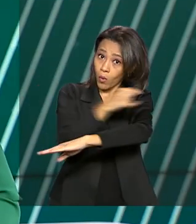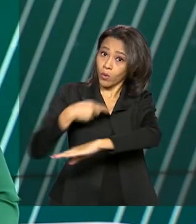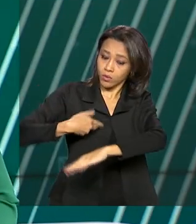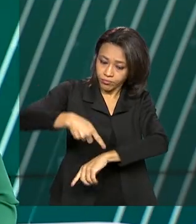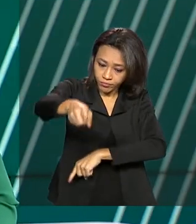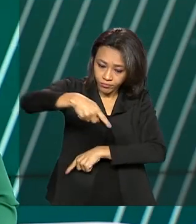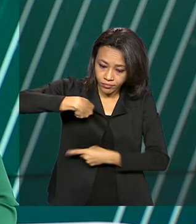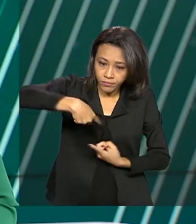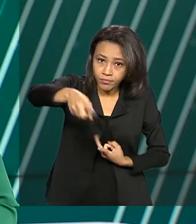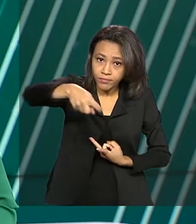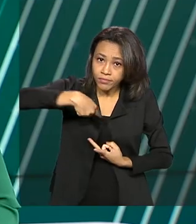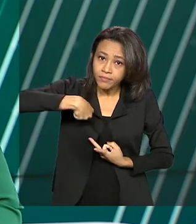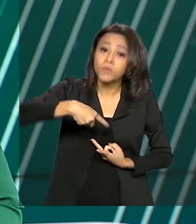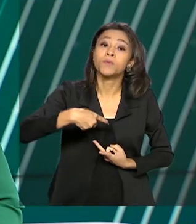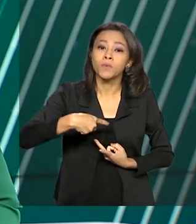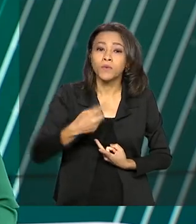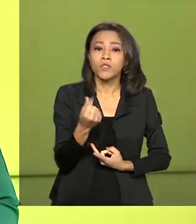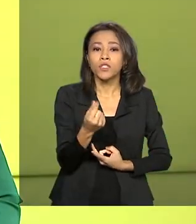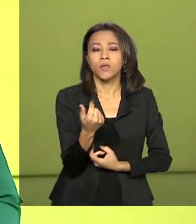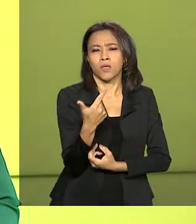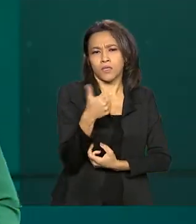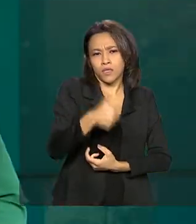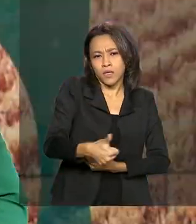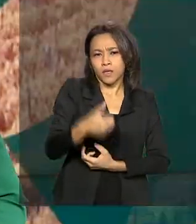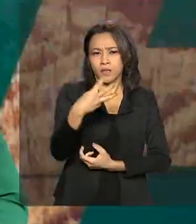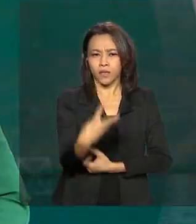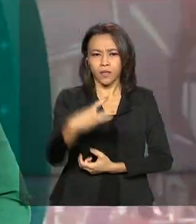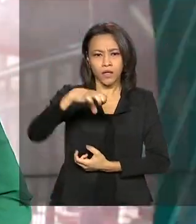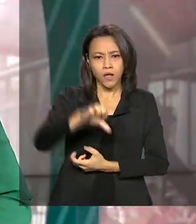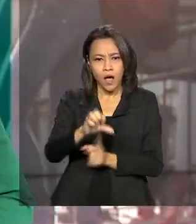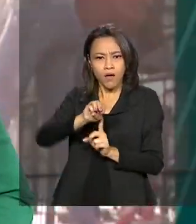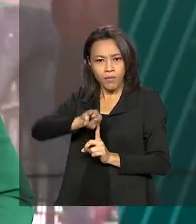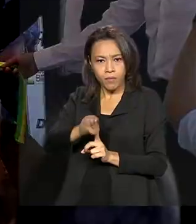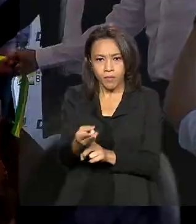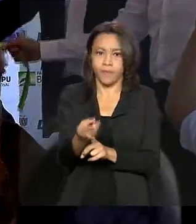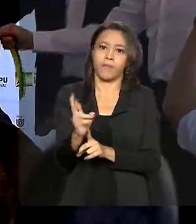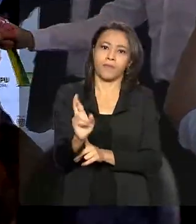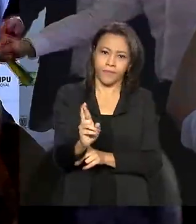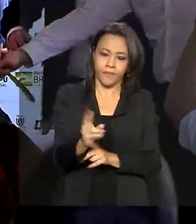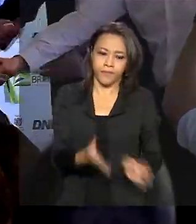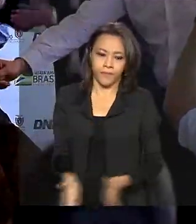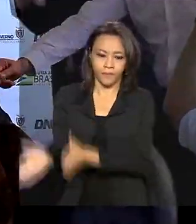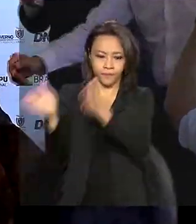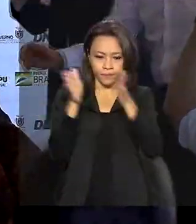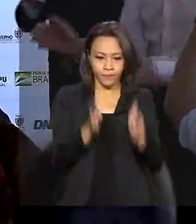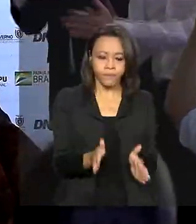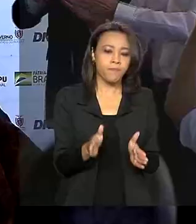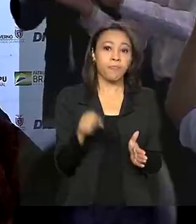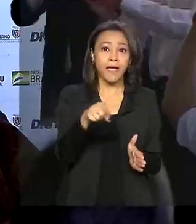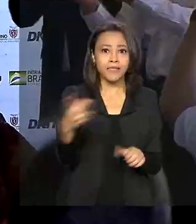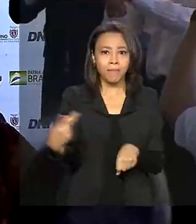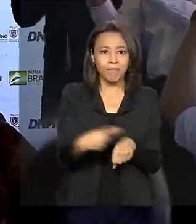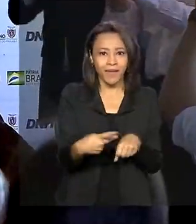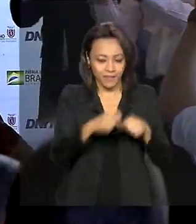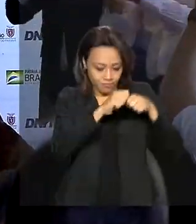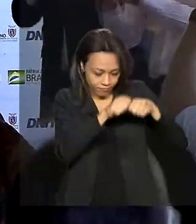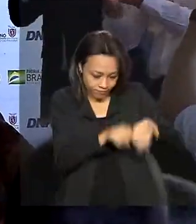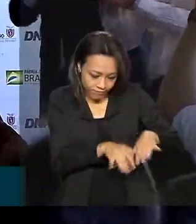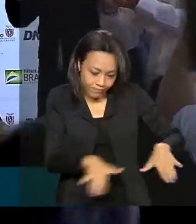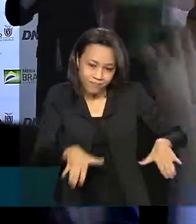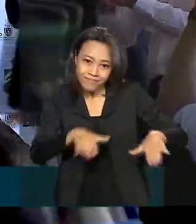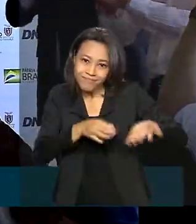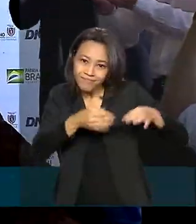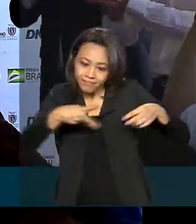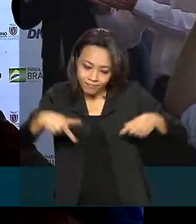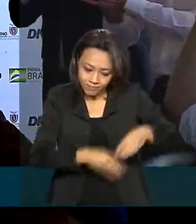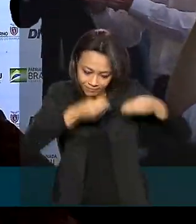investimentos são de mais de 139 milhões de reais. Com o lançamento desta pedra fundamental, foi dada